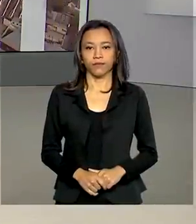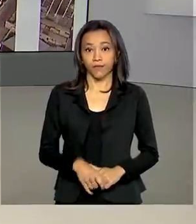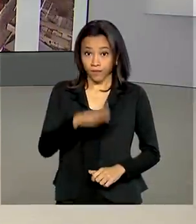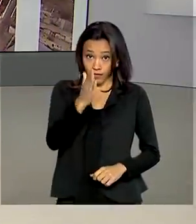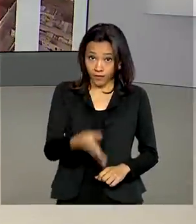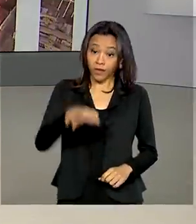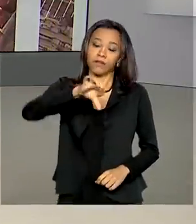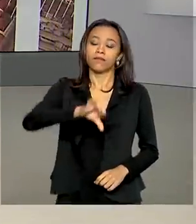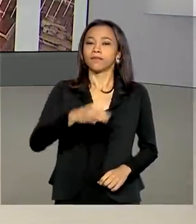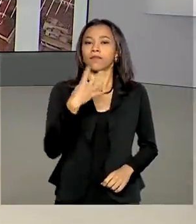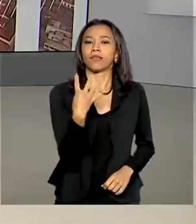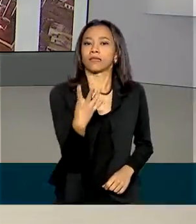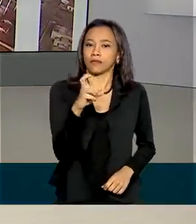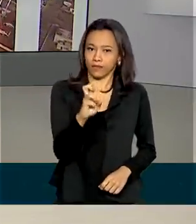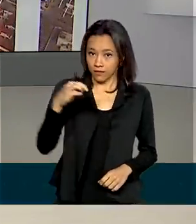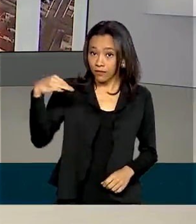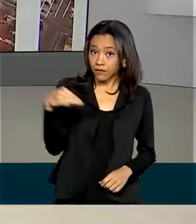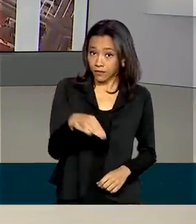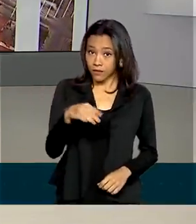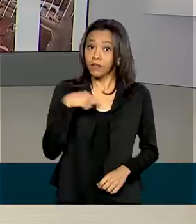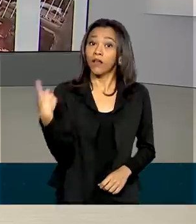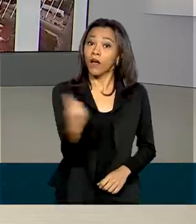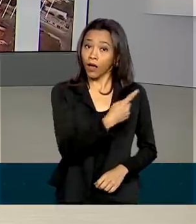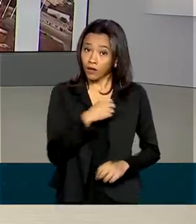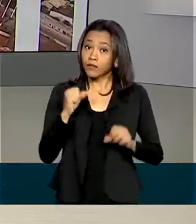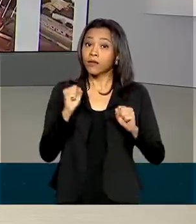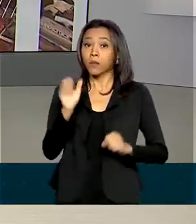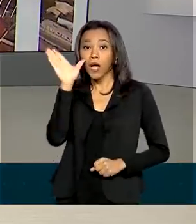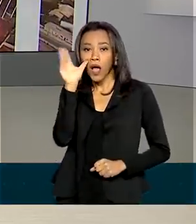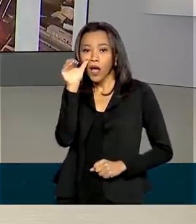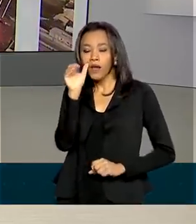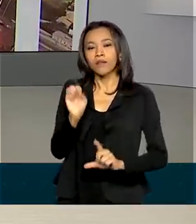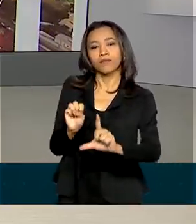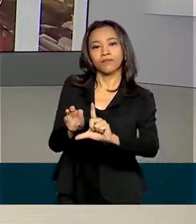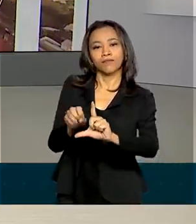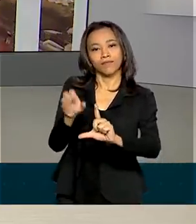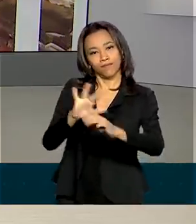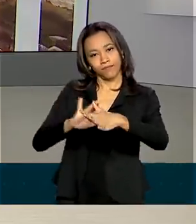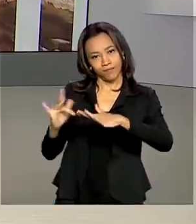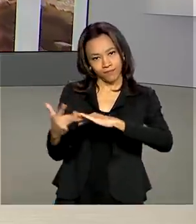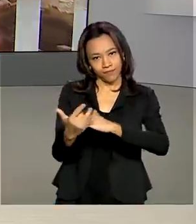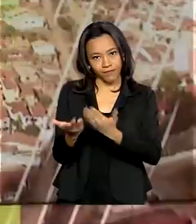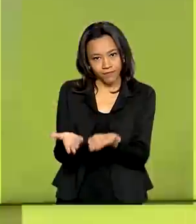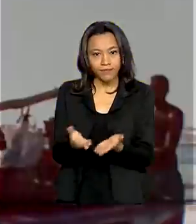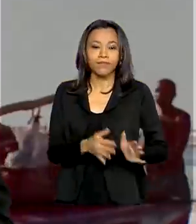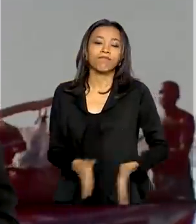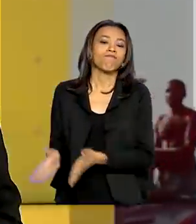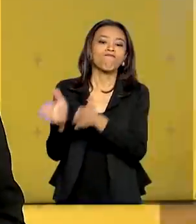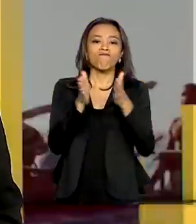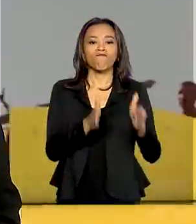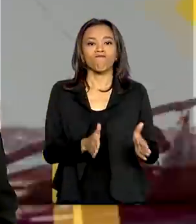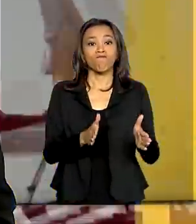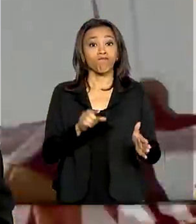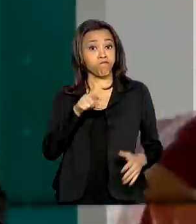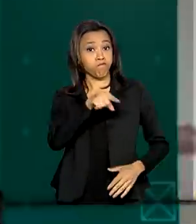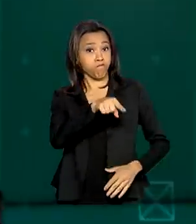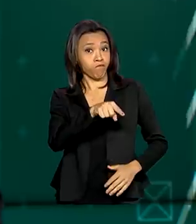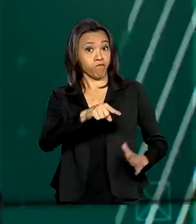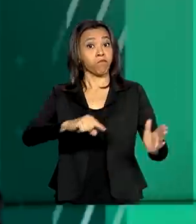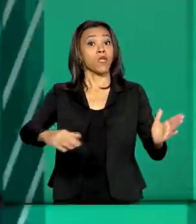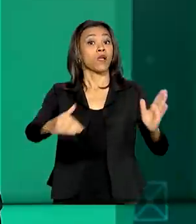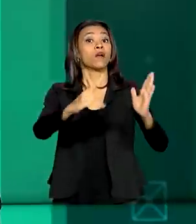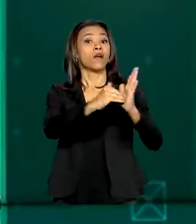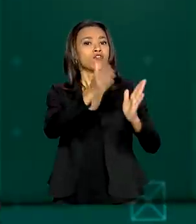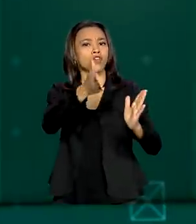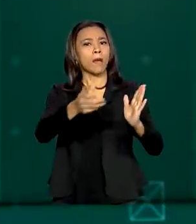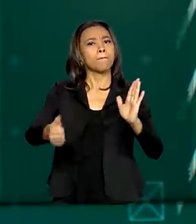São 9 horas e 45 minutos. Nós estamos ao vivo também pelas redes sociais. O Senado aprovou em